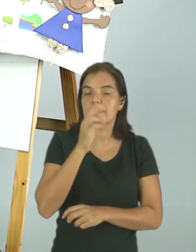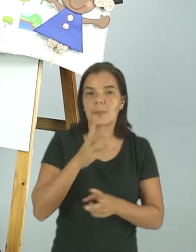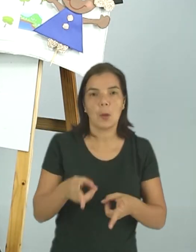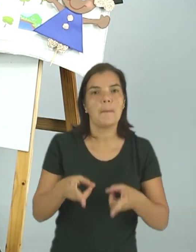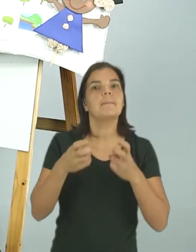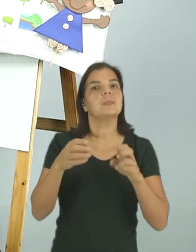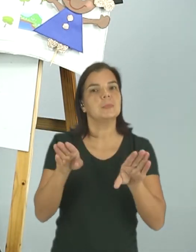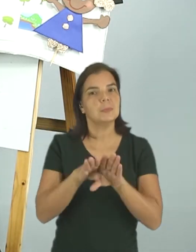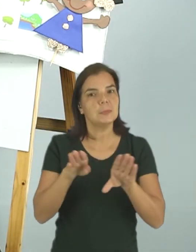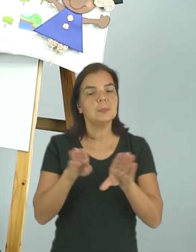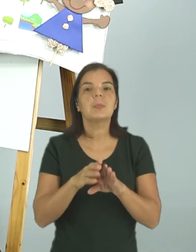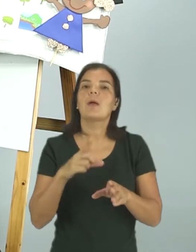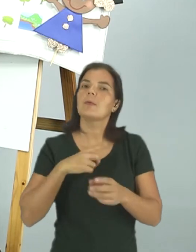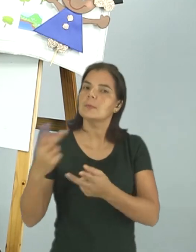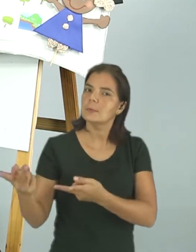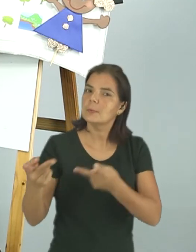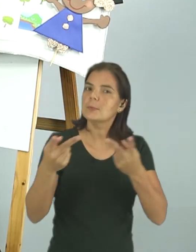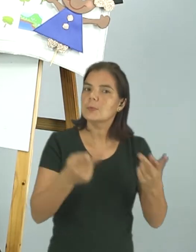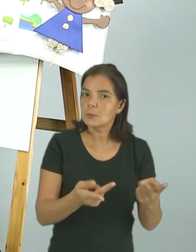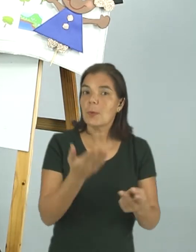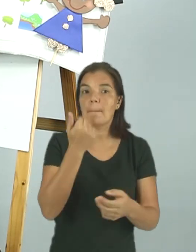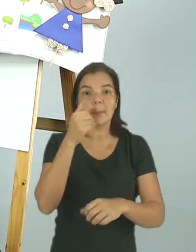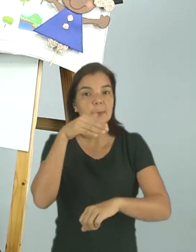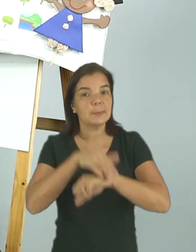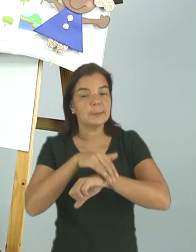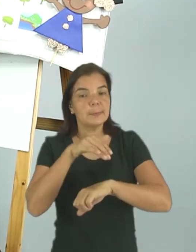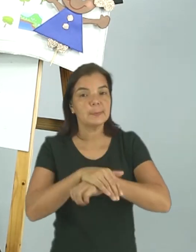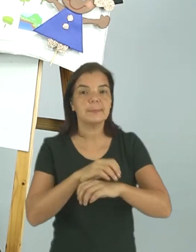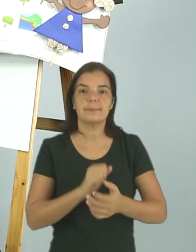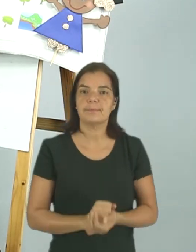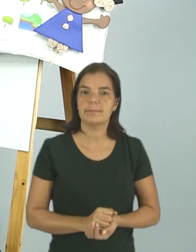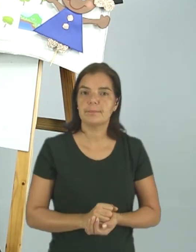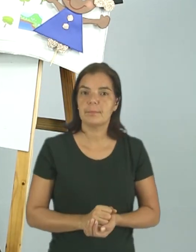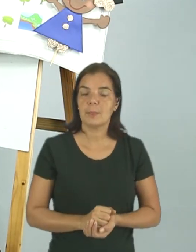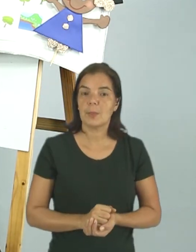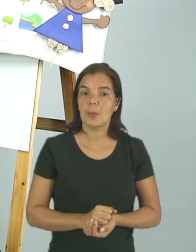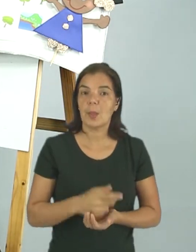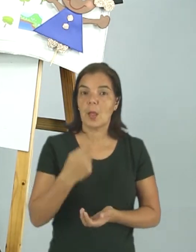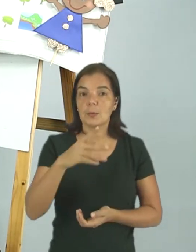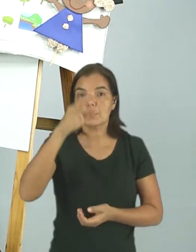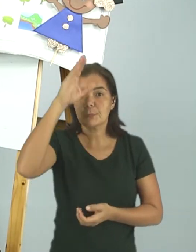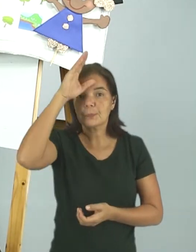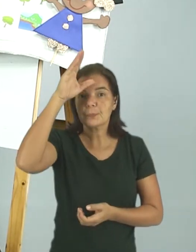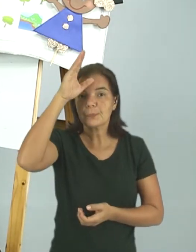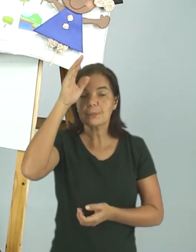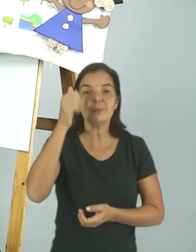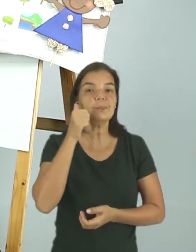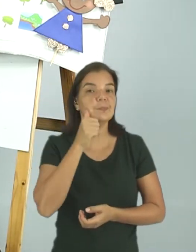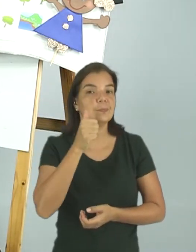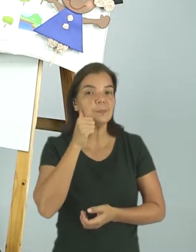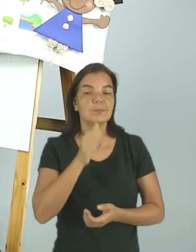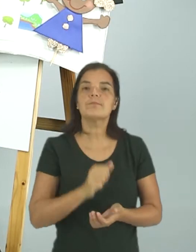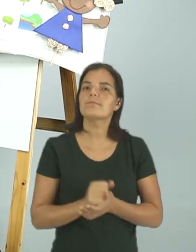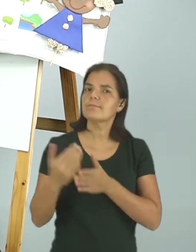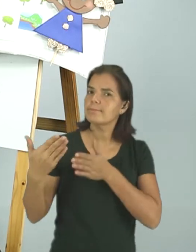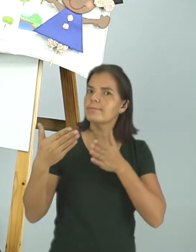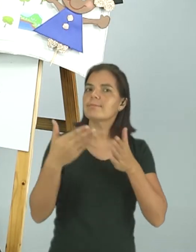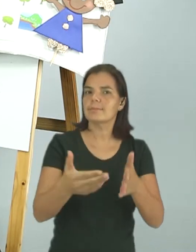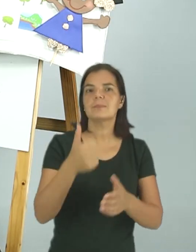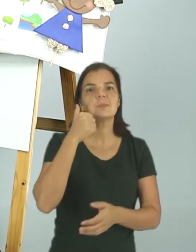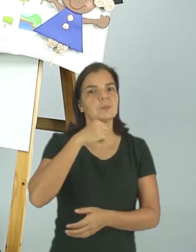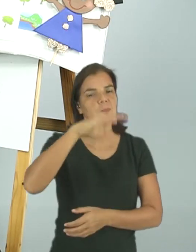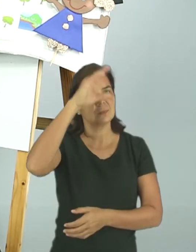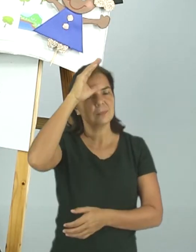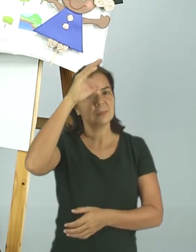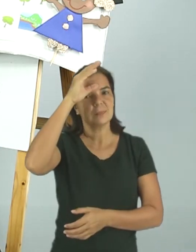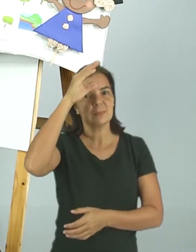percebeu que ela tinha uma convidada para jantar. A sua tia. A sua tia chegou para jantar